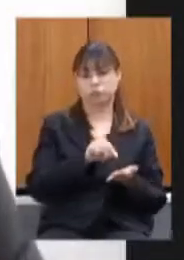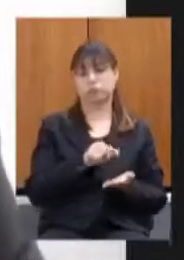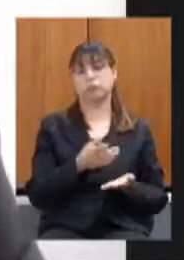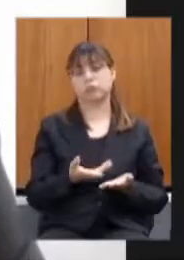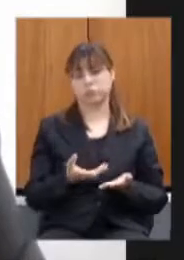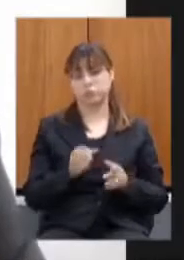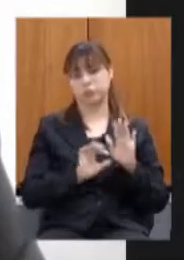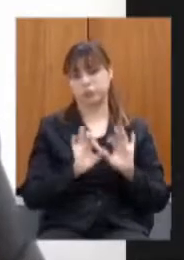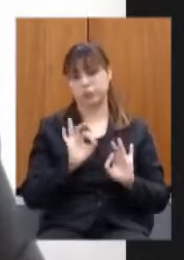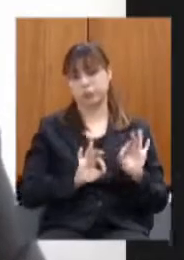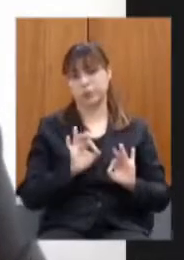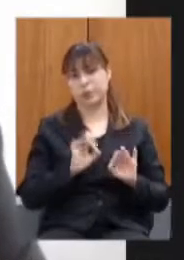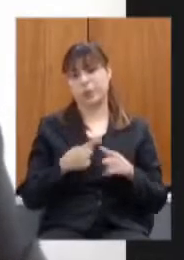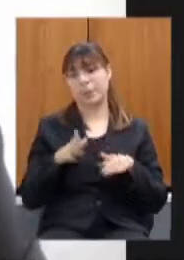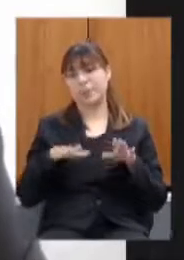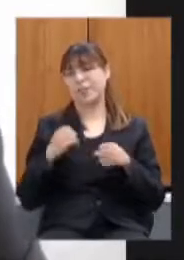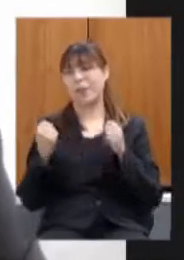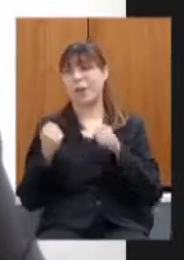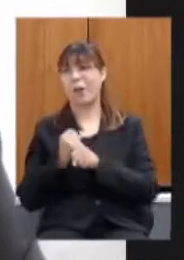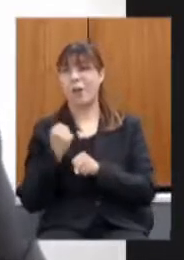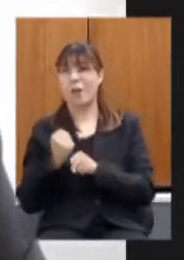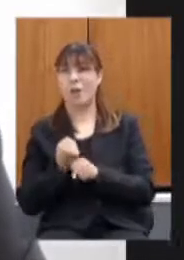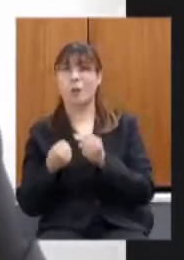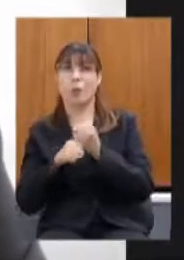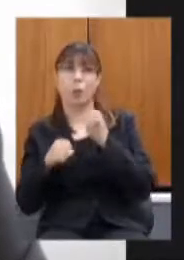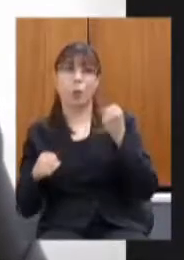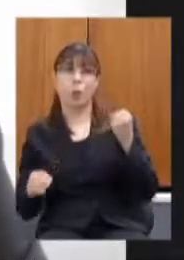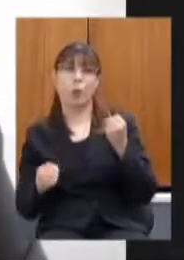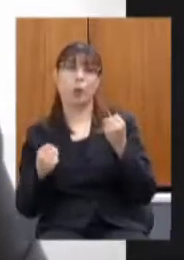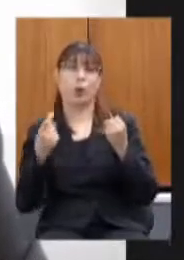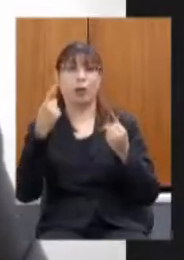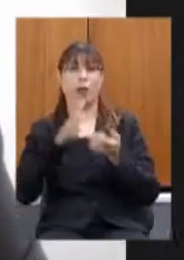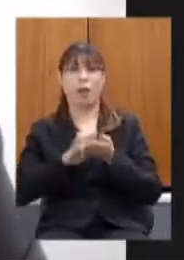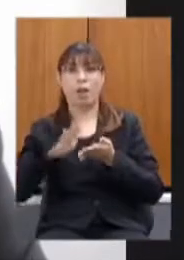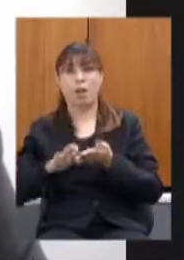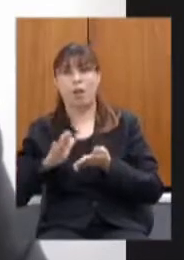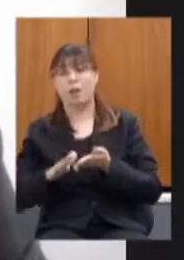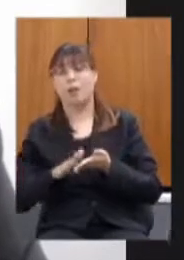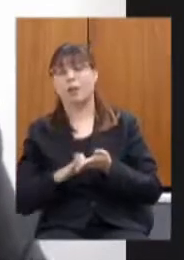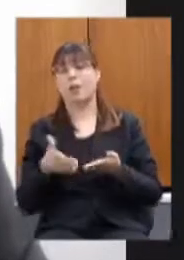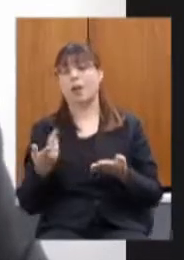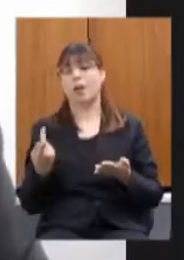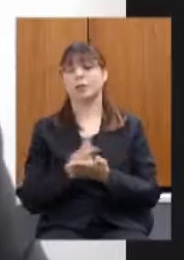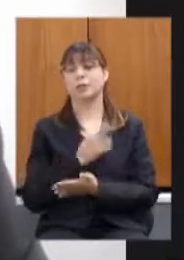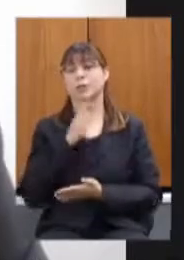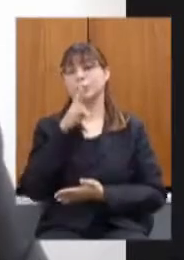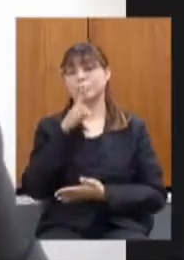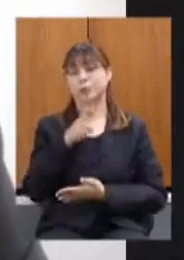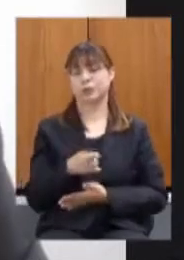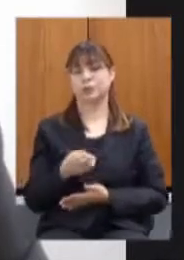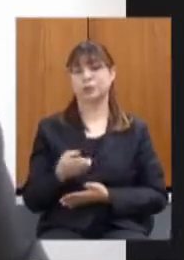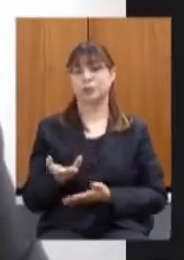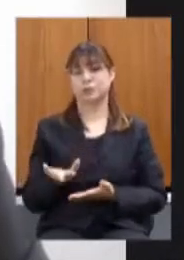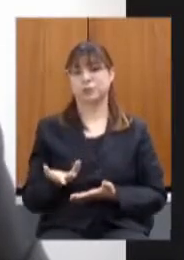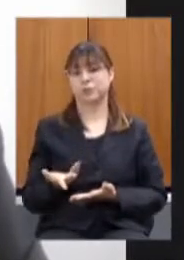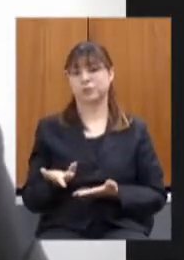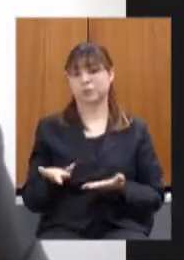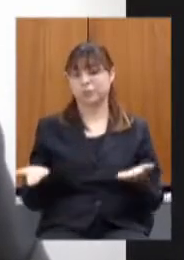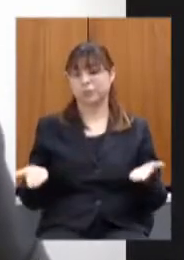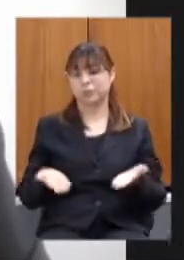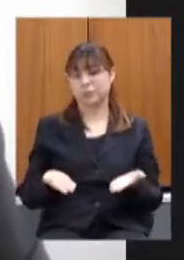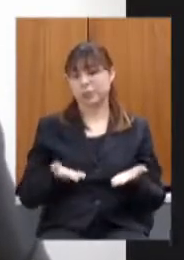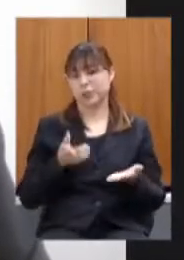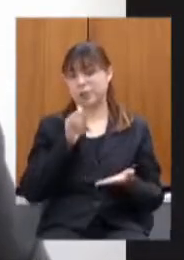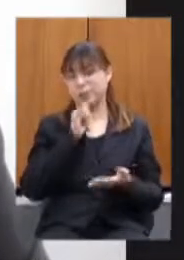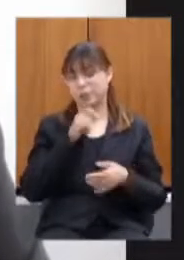grandes intervenções e nós estamos aí vivendo os efeitos dramáticos de uma terrível pandemia ontem